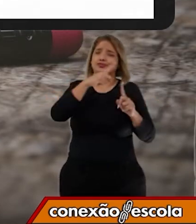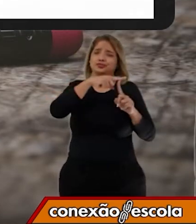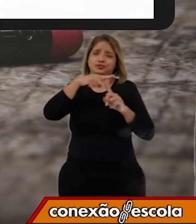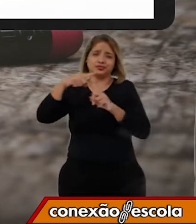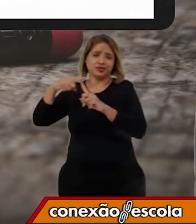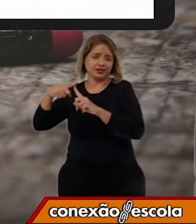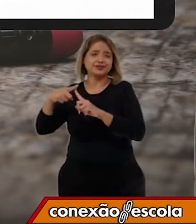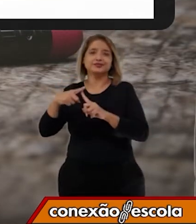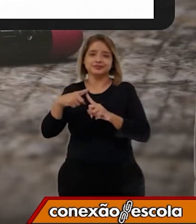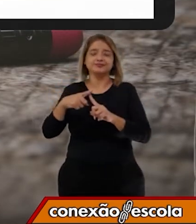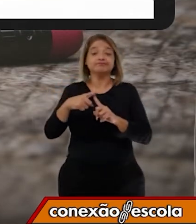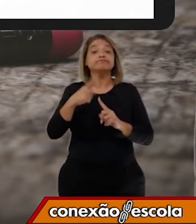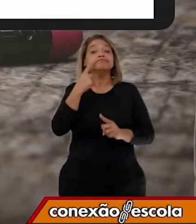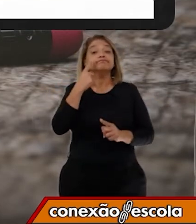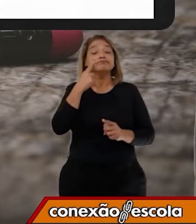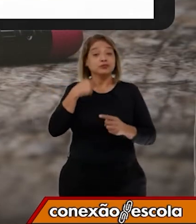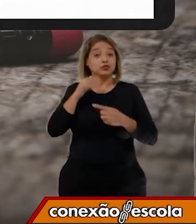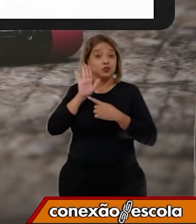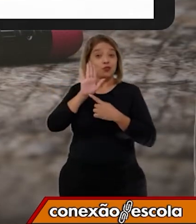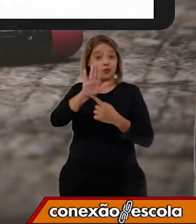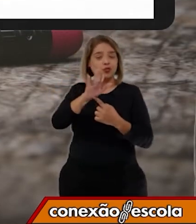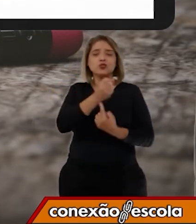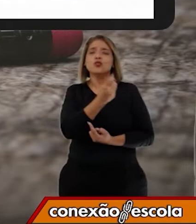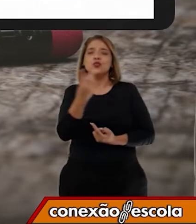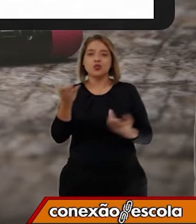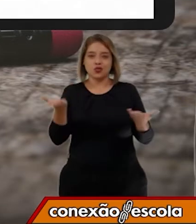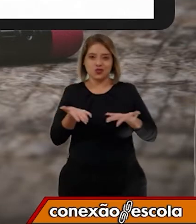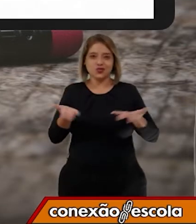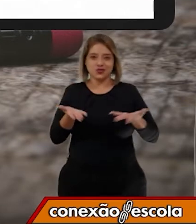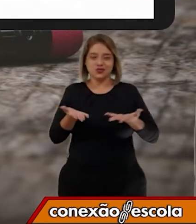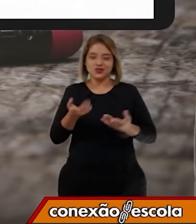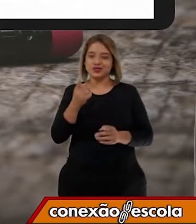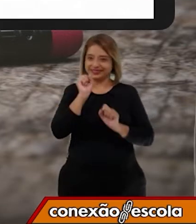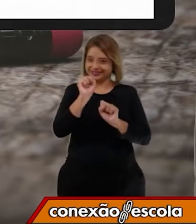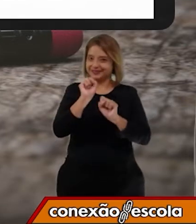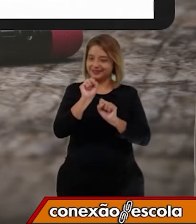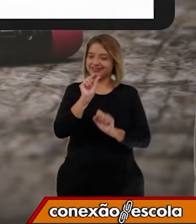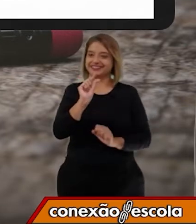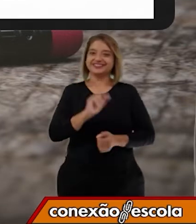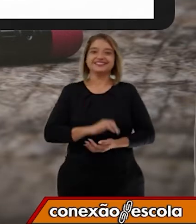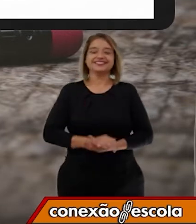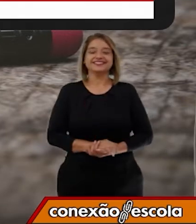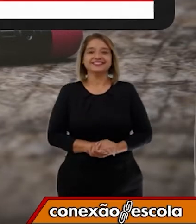registro. Vou mostrar algumas para vocês hoje. Segura aí, tá?